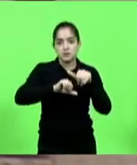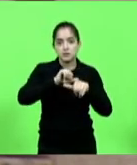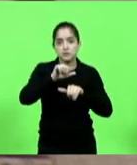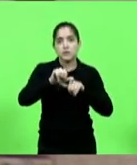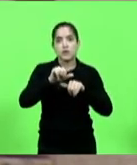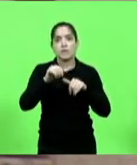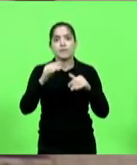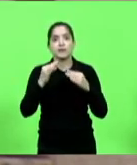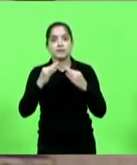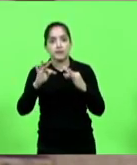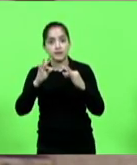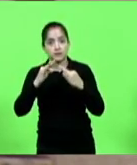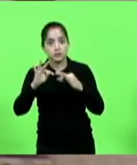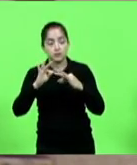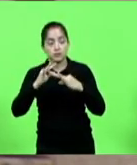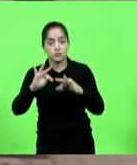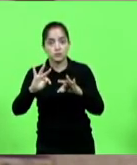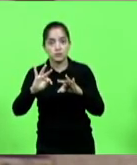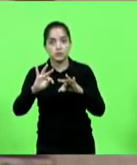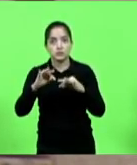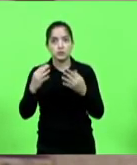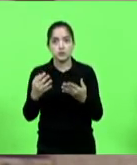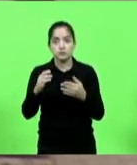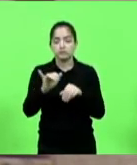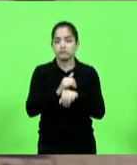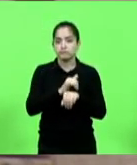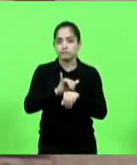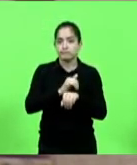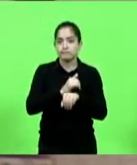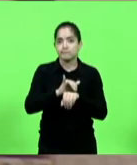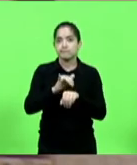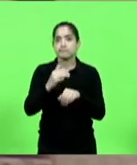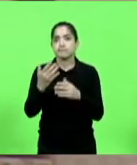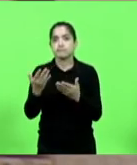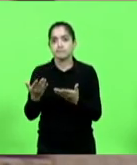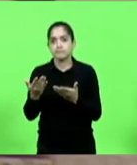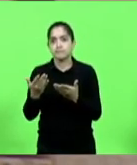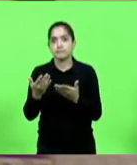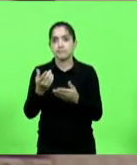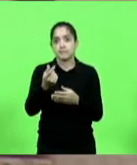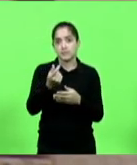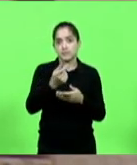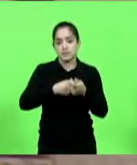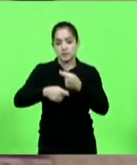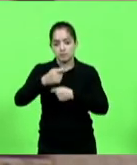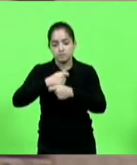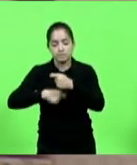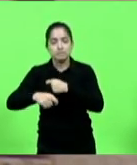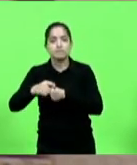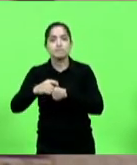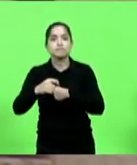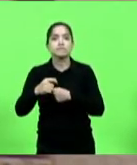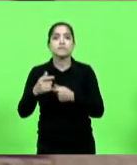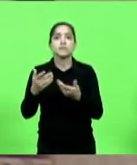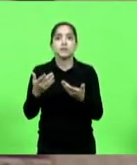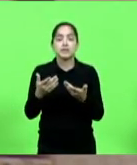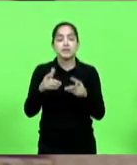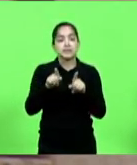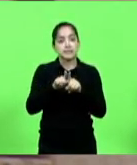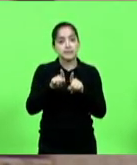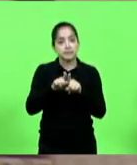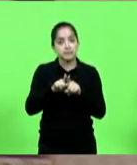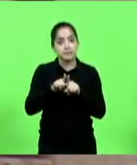tecnologia como um instrumento de ganhar, de ter lucros, mas, acima de tudo, de